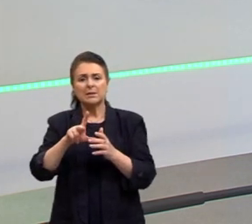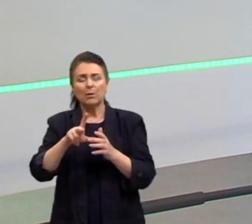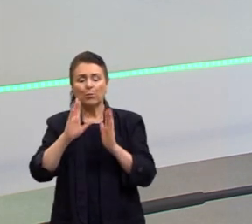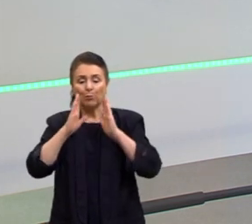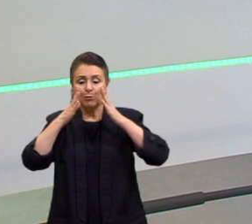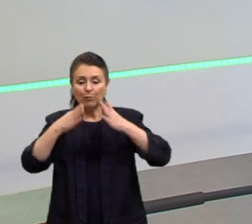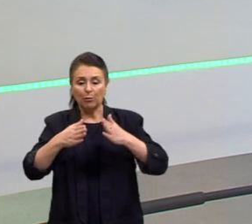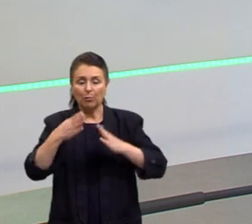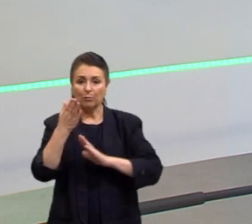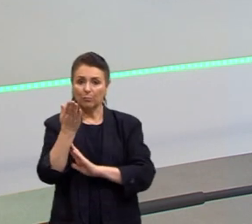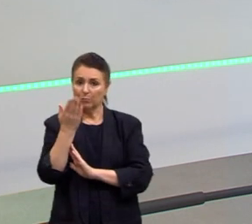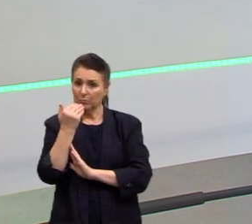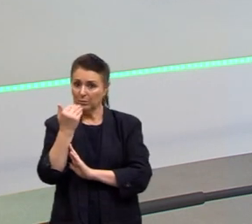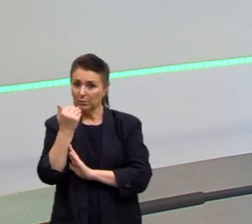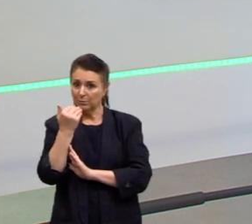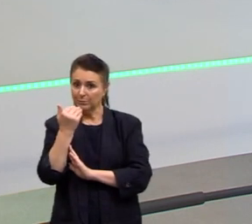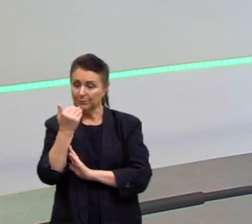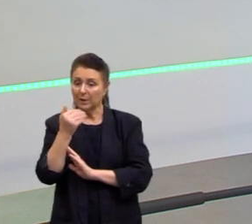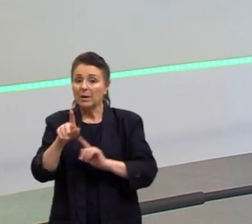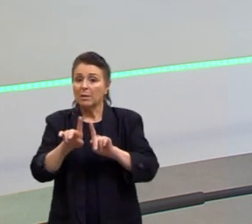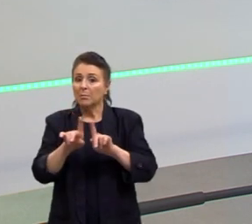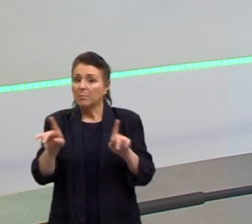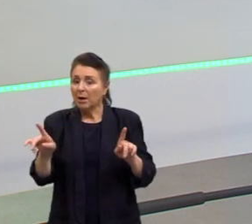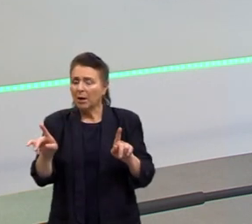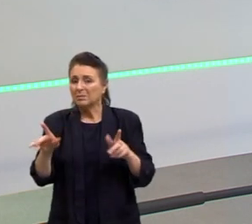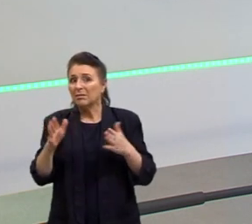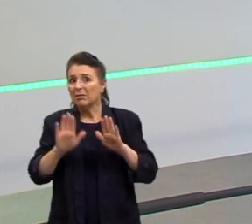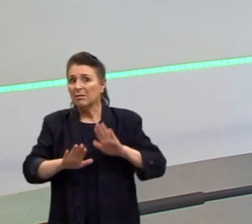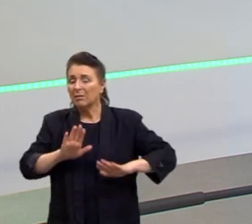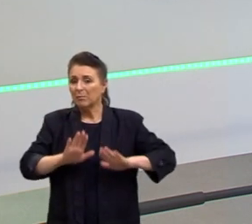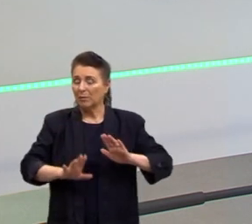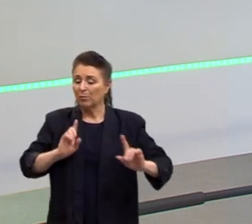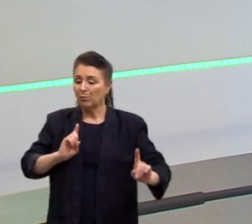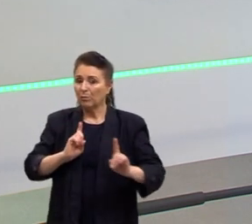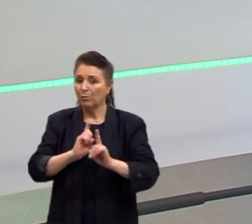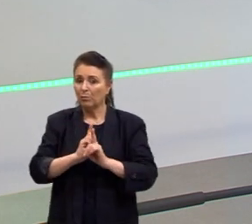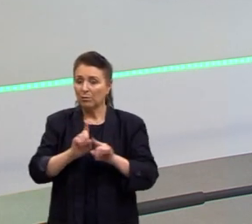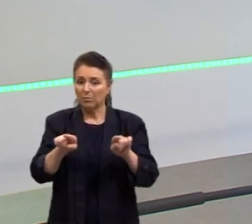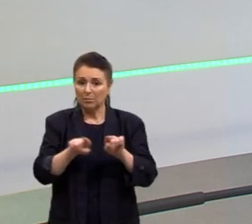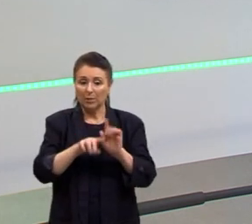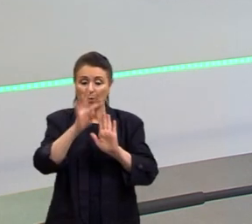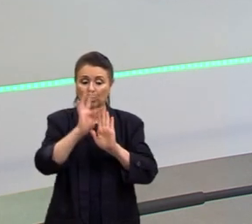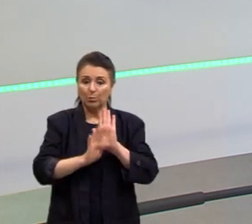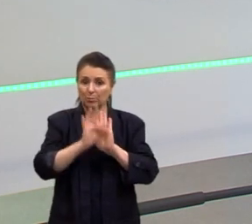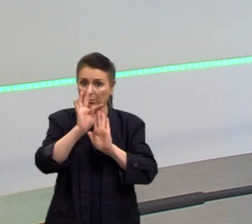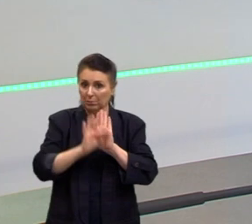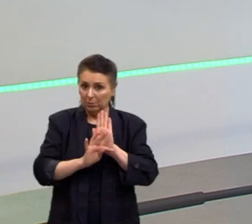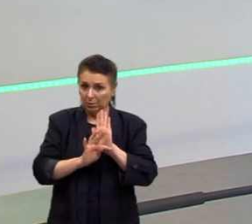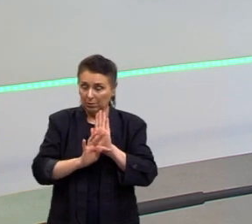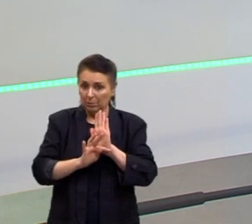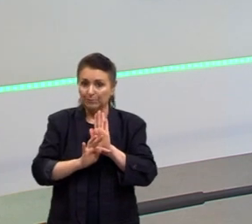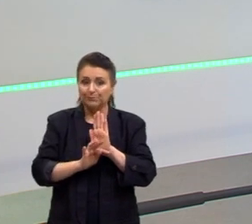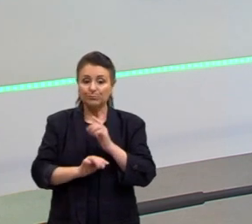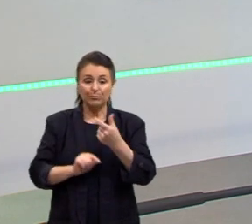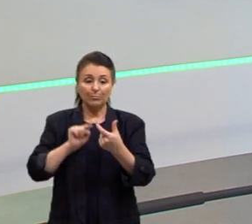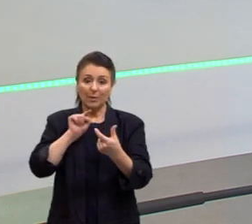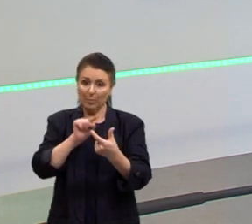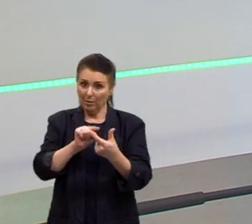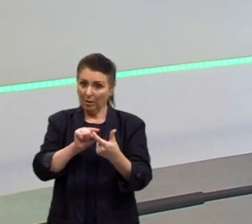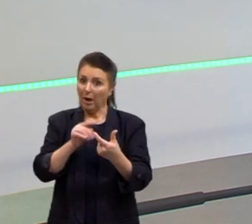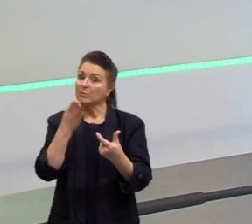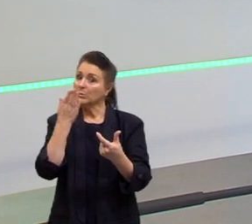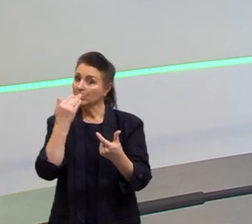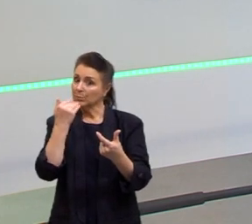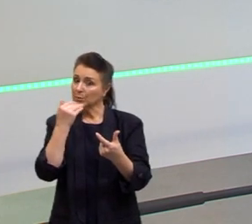foi a culinária. Mas, às vezes, gente, nós vamos encontrar dentro do texto termos culinários ou